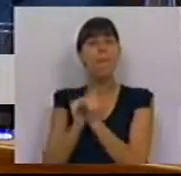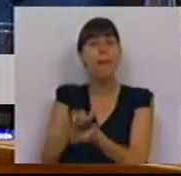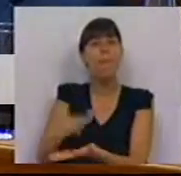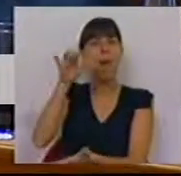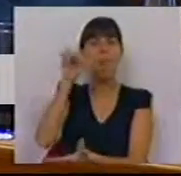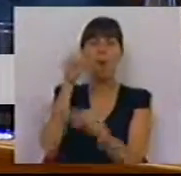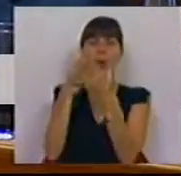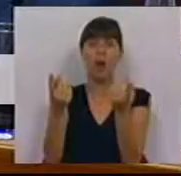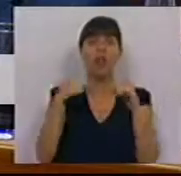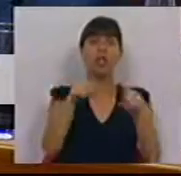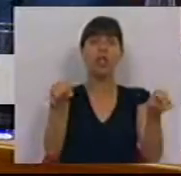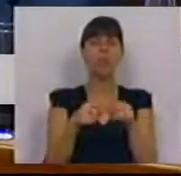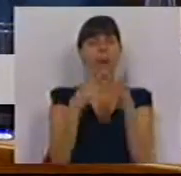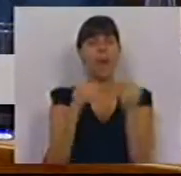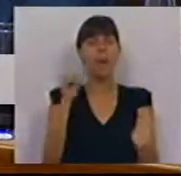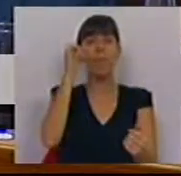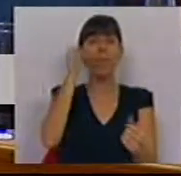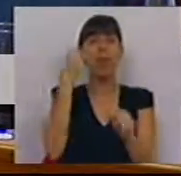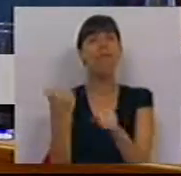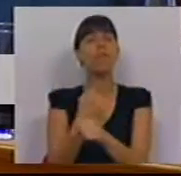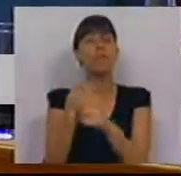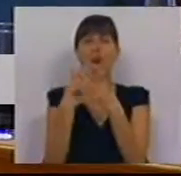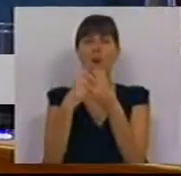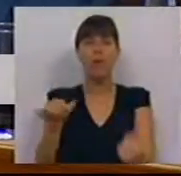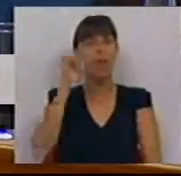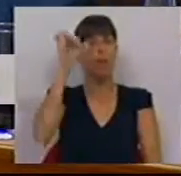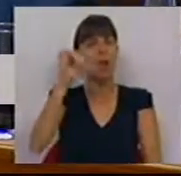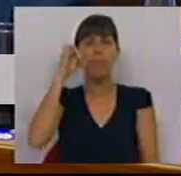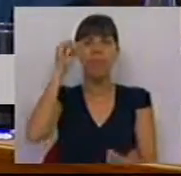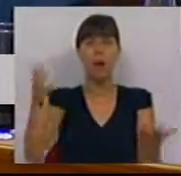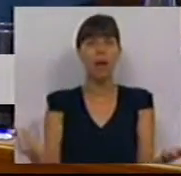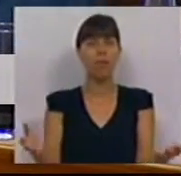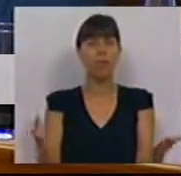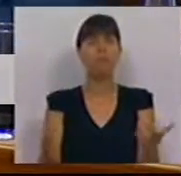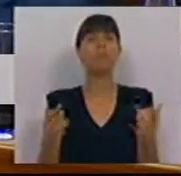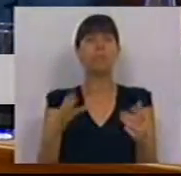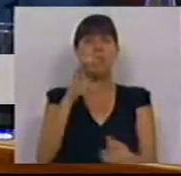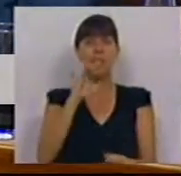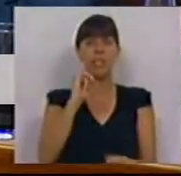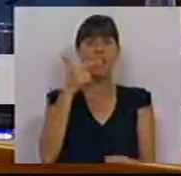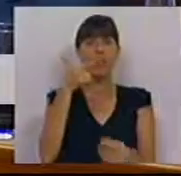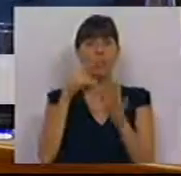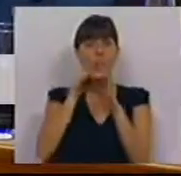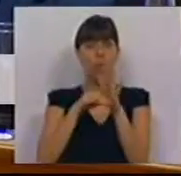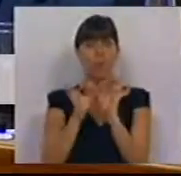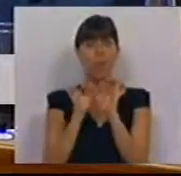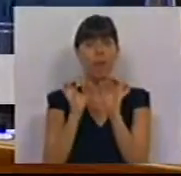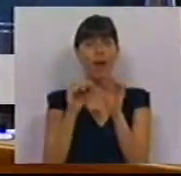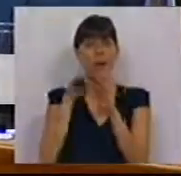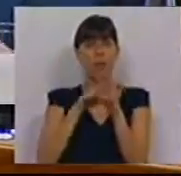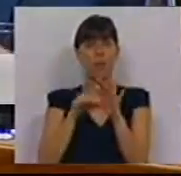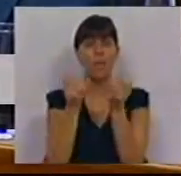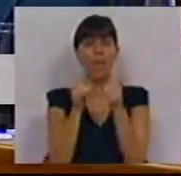estão resolvidos nem as instalações estão resolvidas nem os funcionários estão resolvidos. nos sítios veja-se, por exemplo